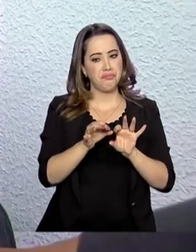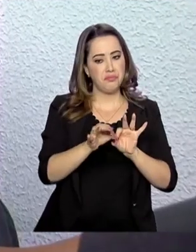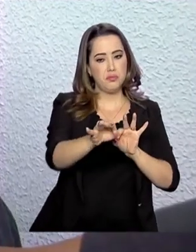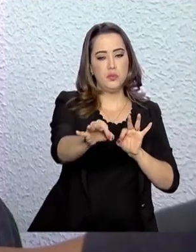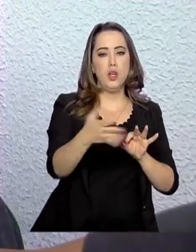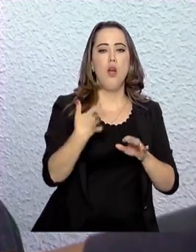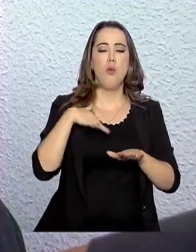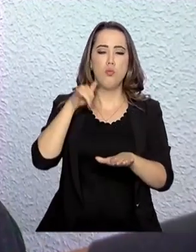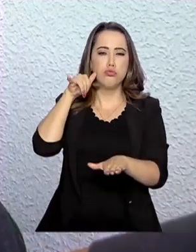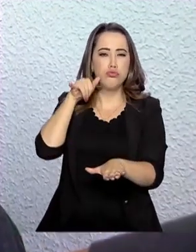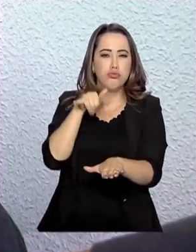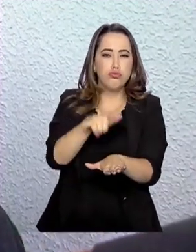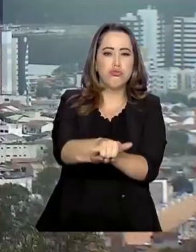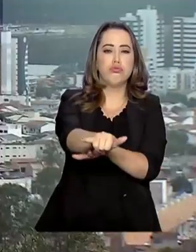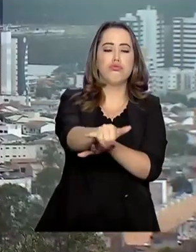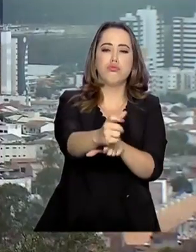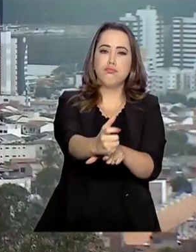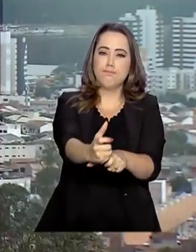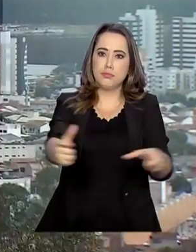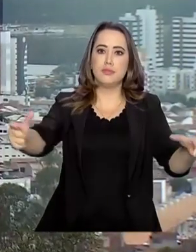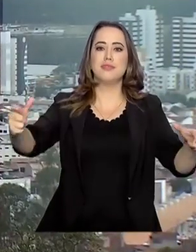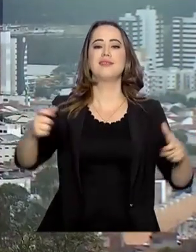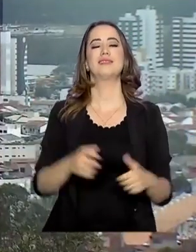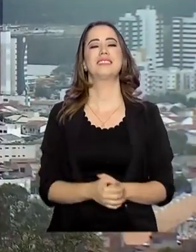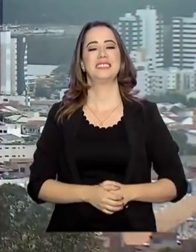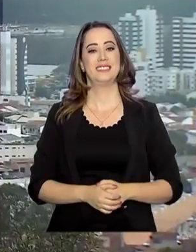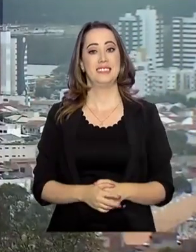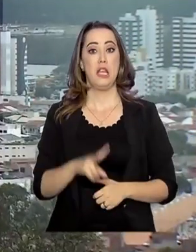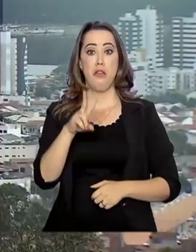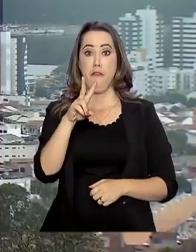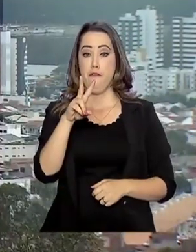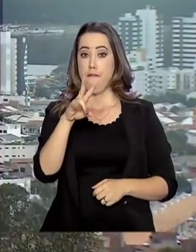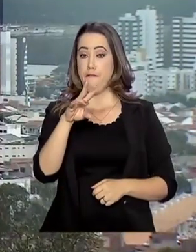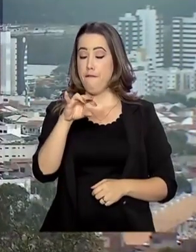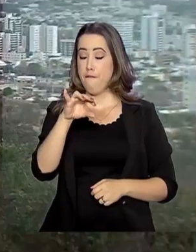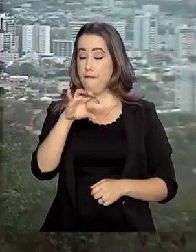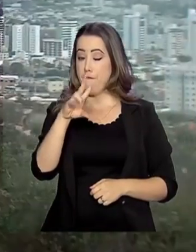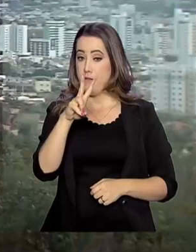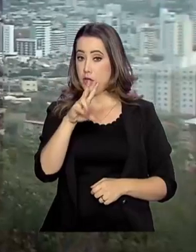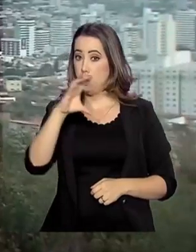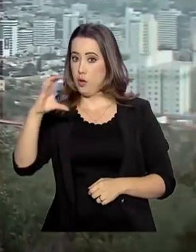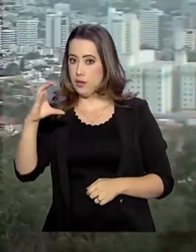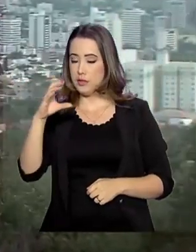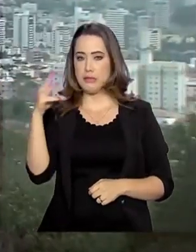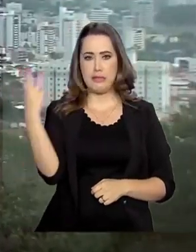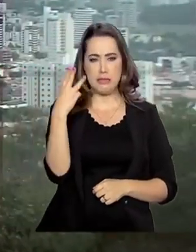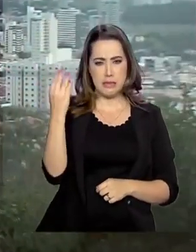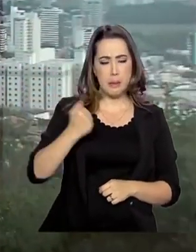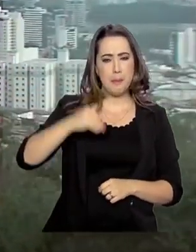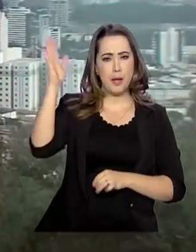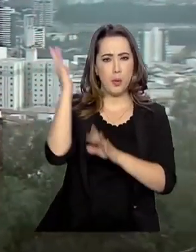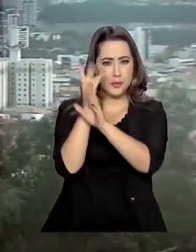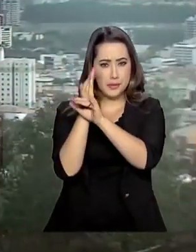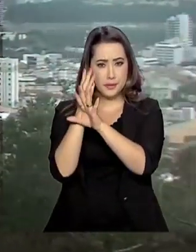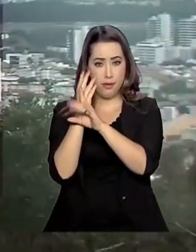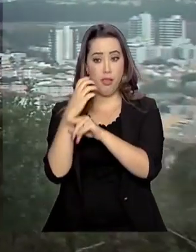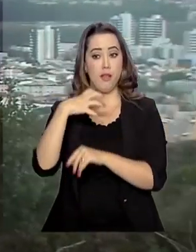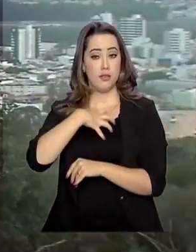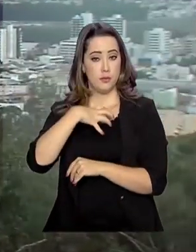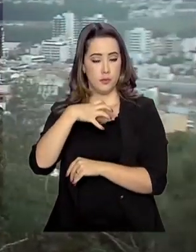certeza que o anemia da região vai crescer. Vitória da Conquista é a terceira maior cidade da Bahia. São quase